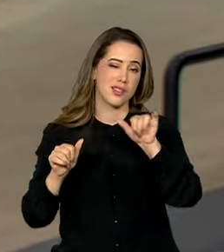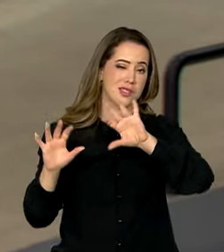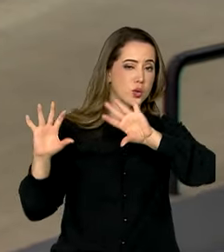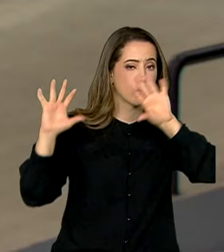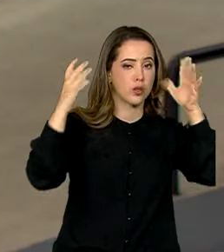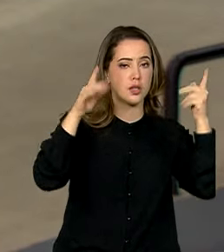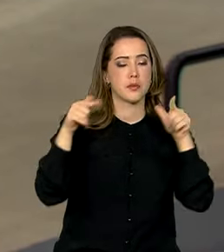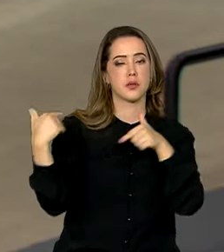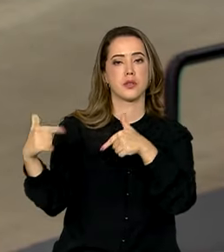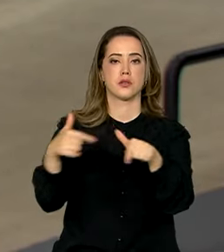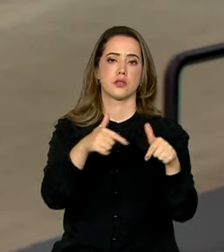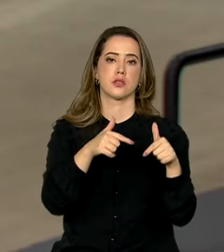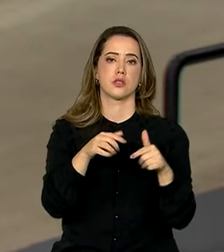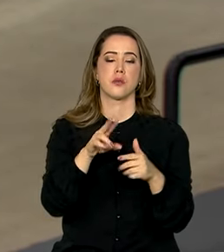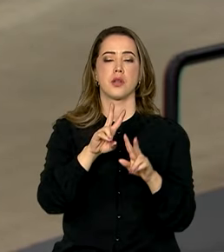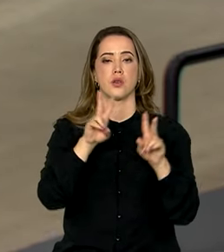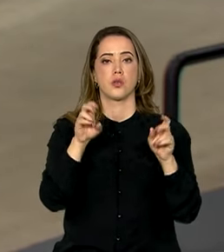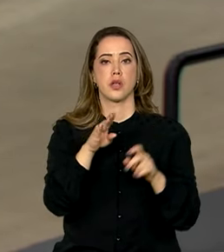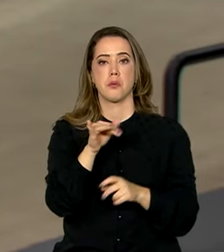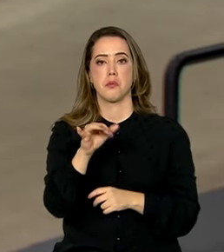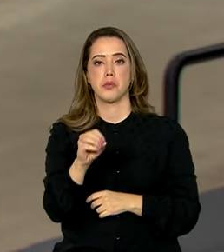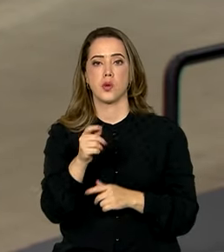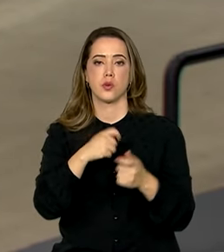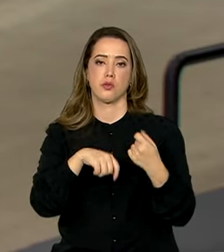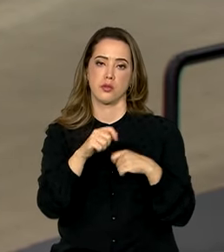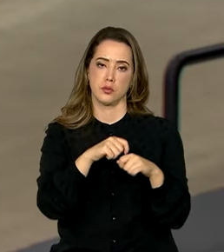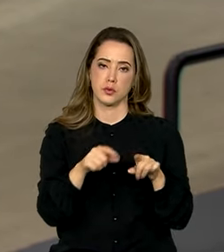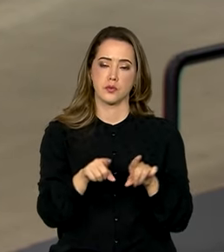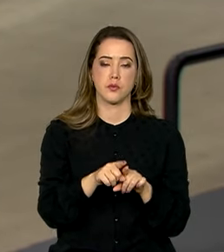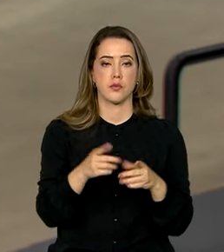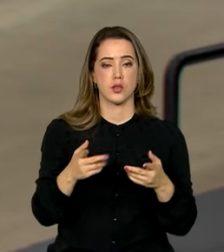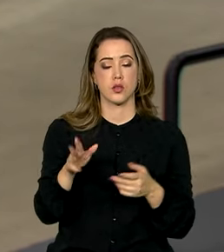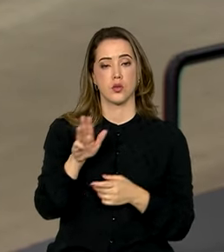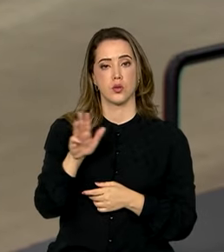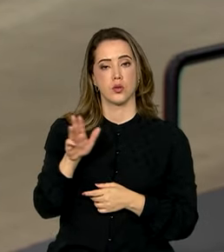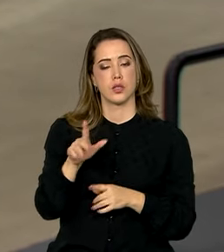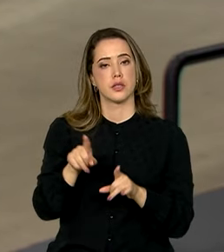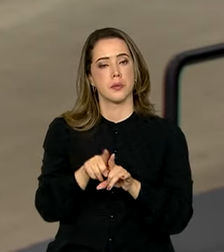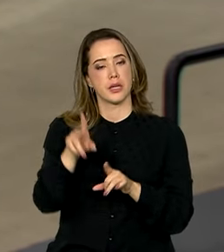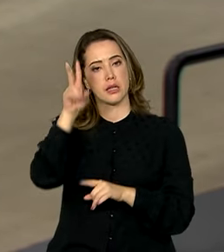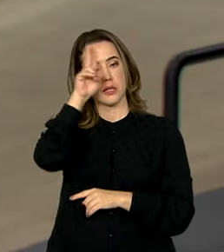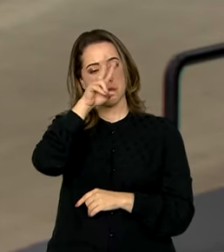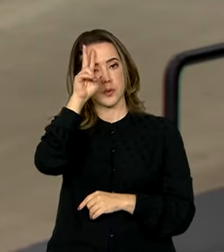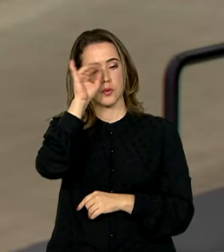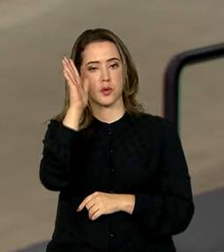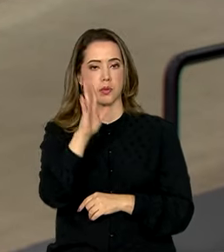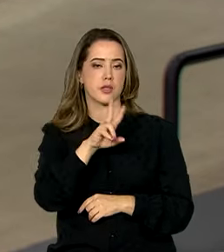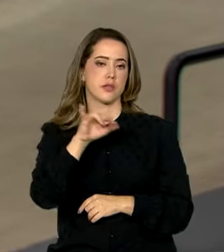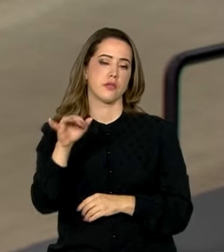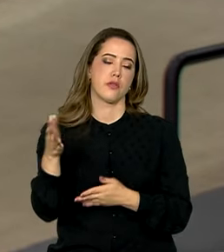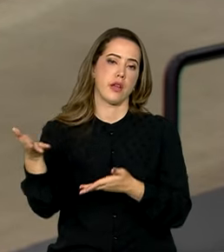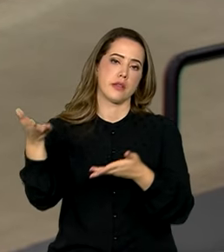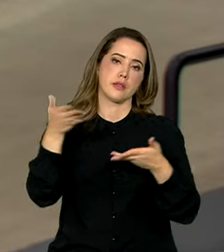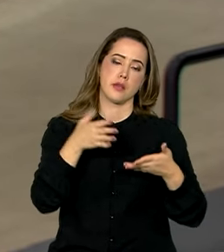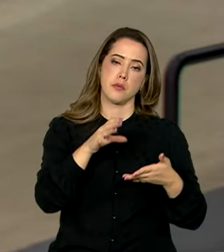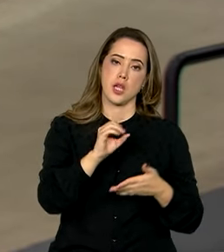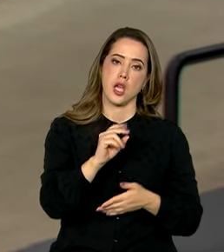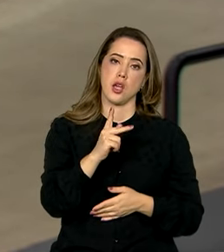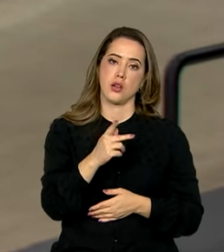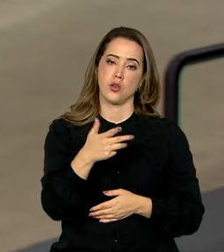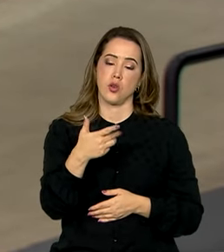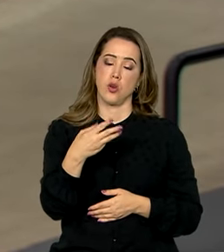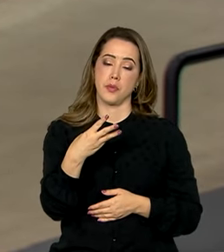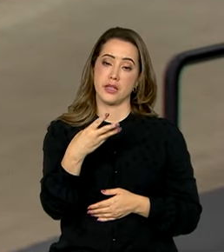uma ação voltada à bioeconomia. Lula lembrou que o Brasil será a sede da COP30 em 2025